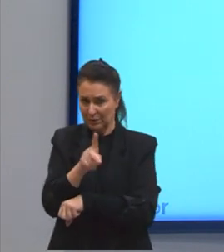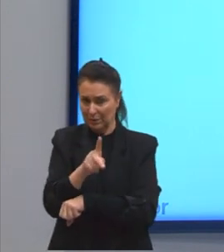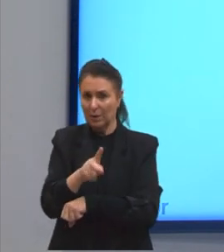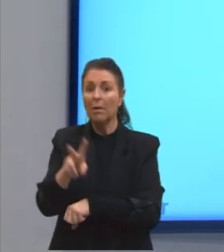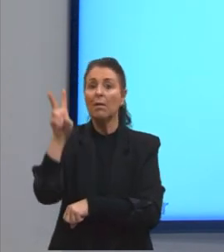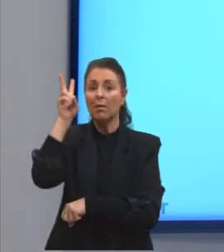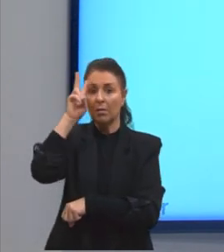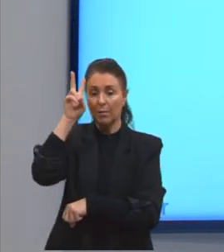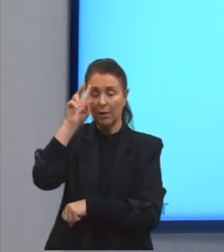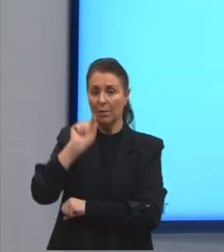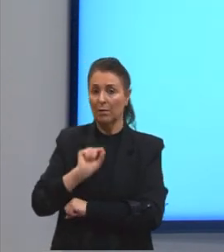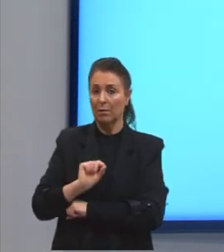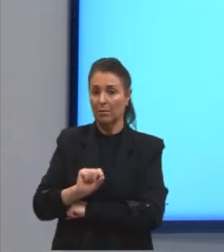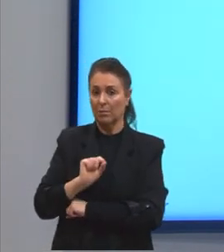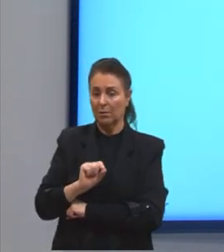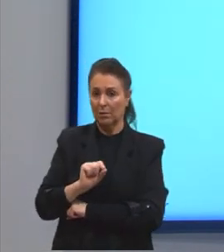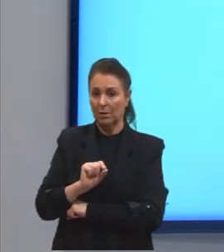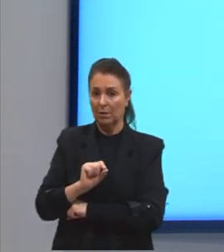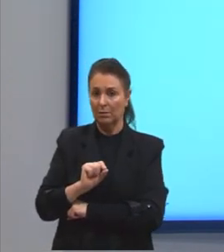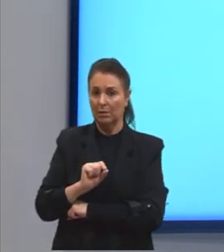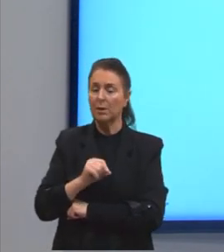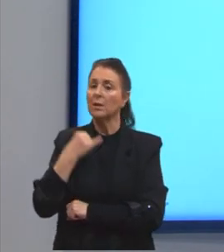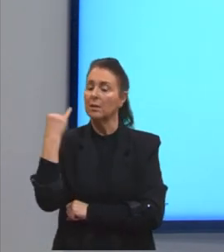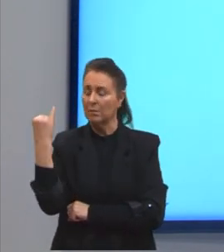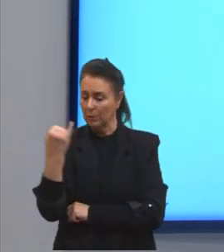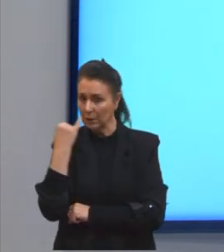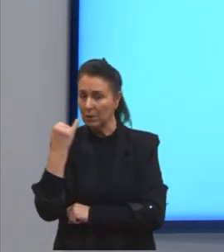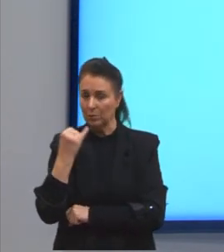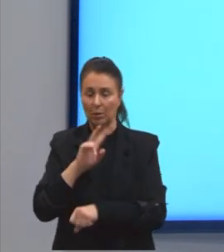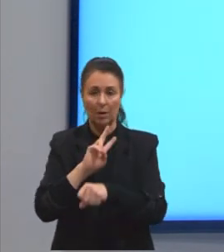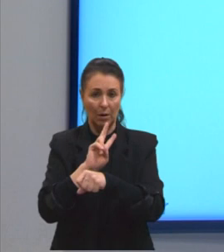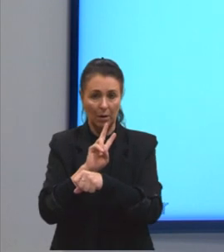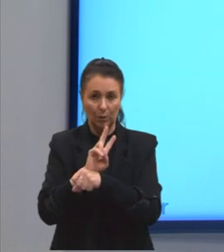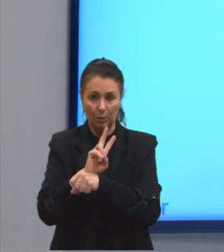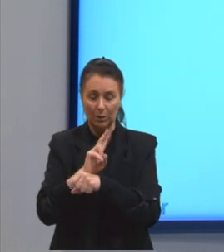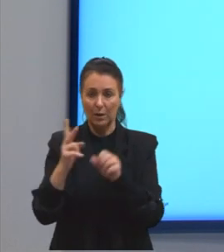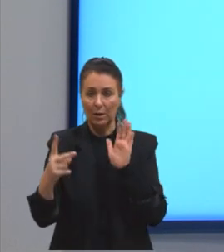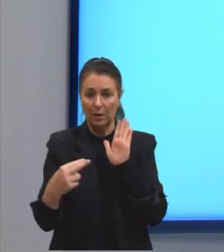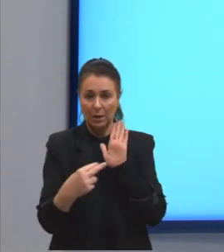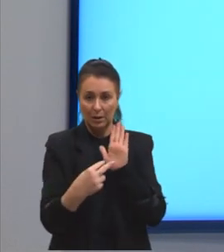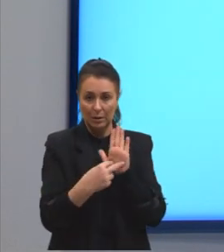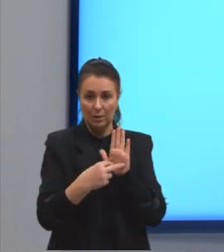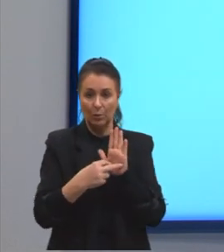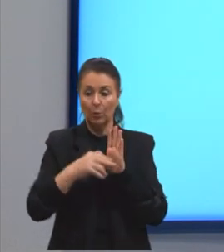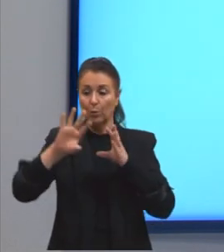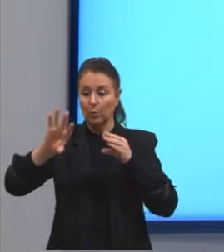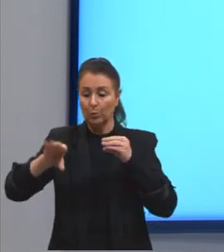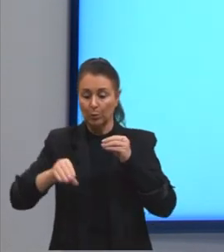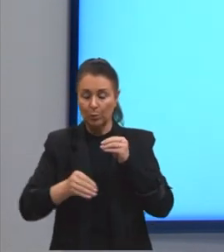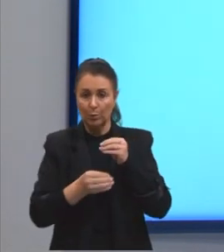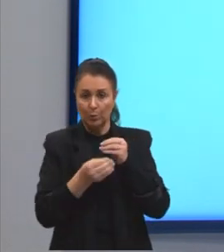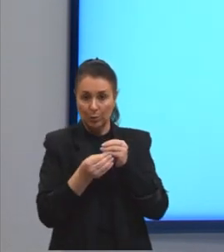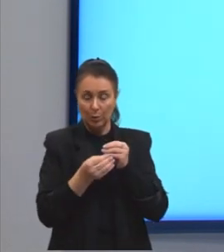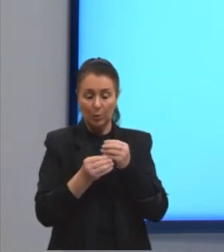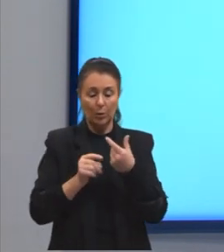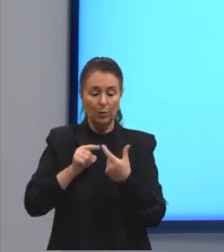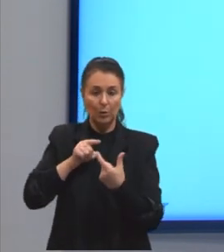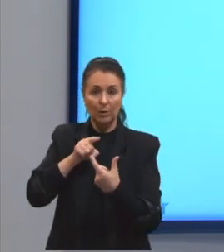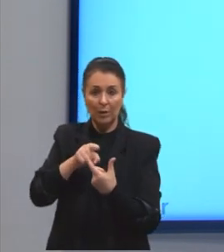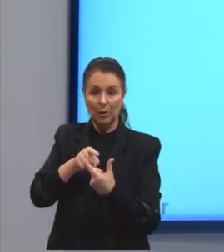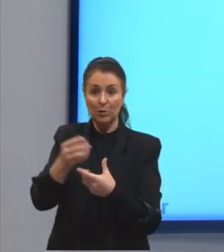Lembrando que, aqui é uma coisa importante, os nossos complementos são termos